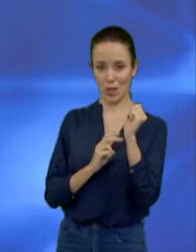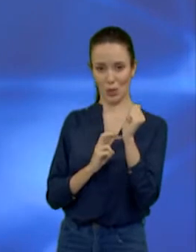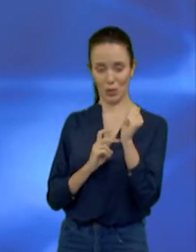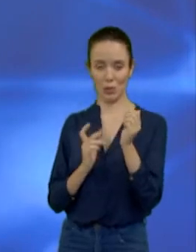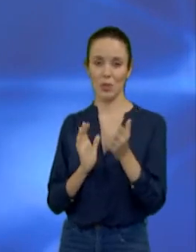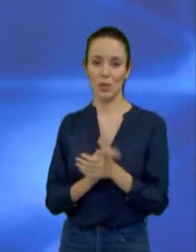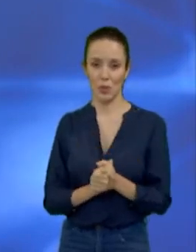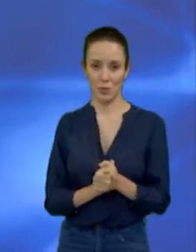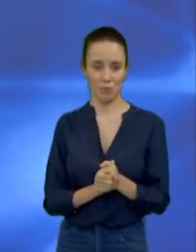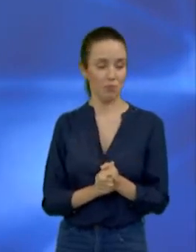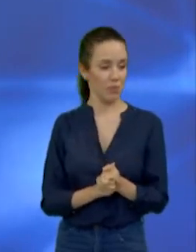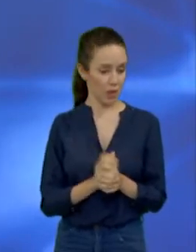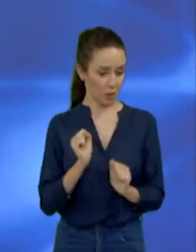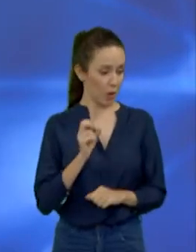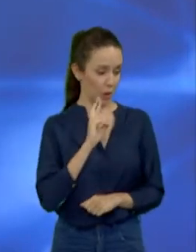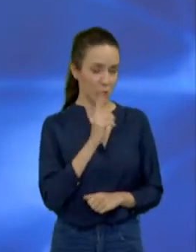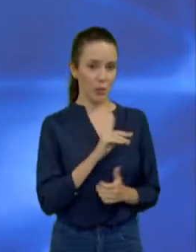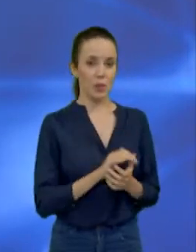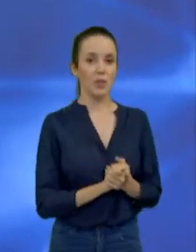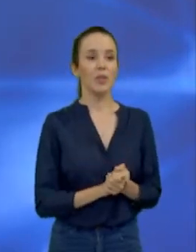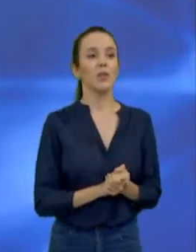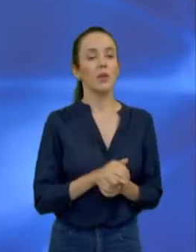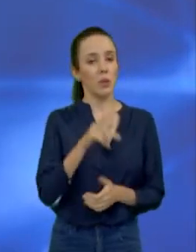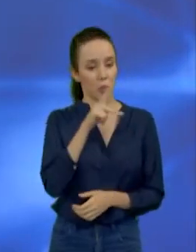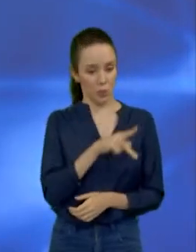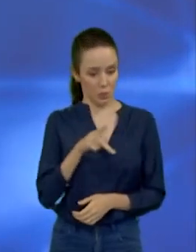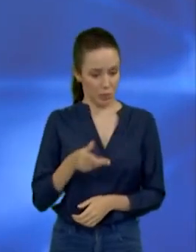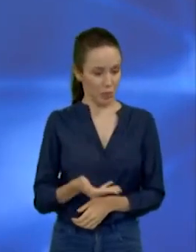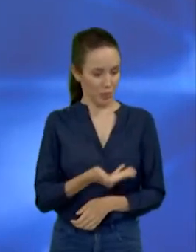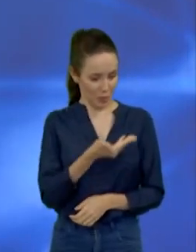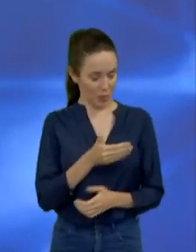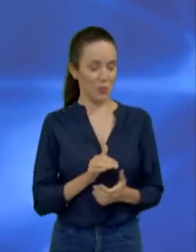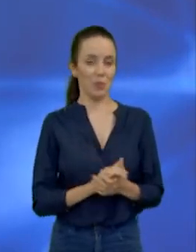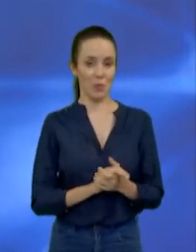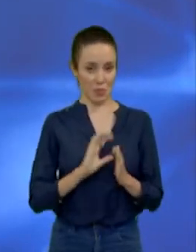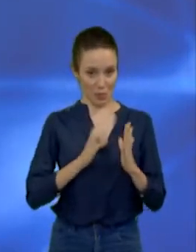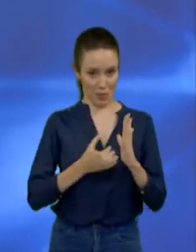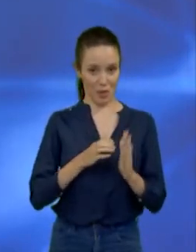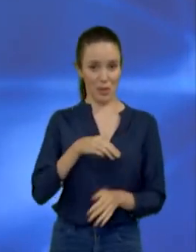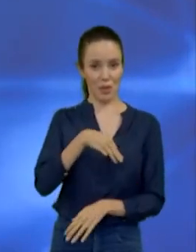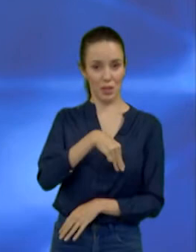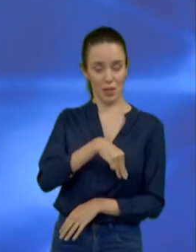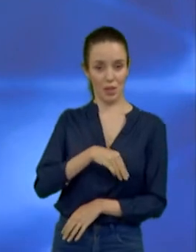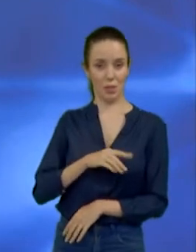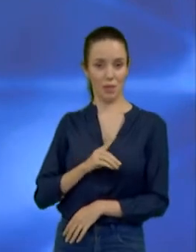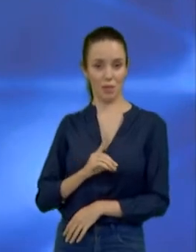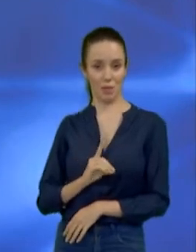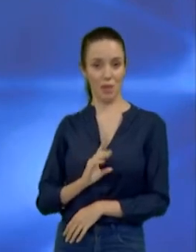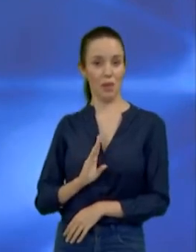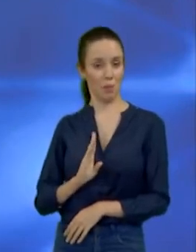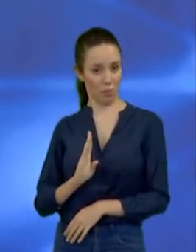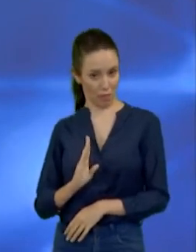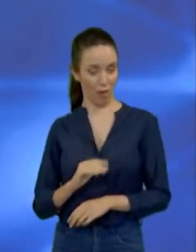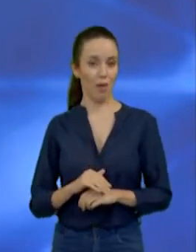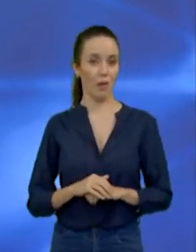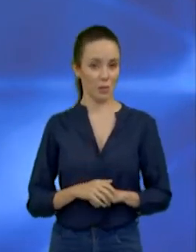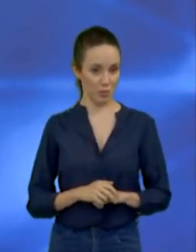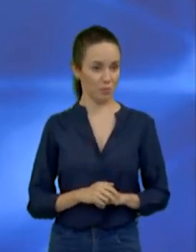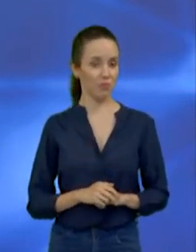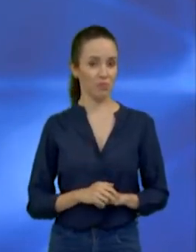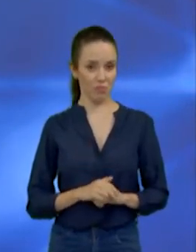Hamilton Pacheco. Professor, candidato do MDB, que também teve uma posição na Câmara Municipal